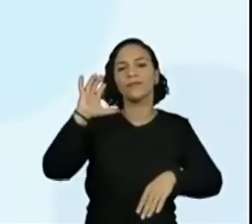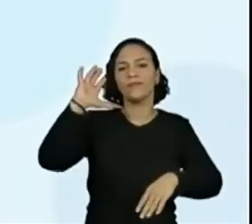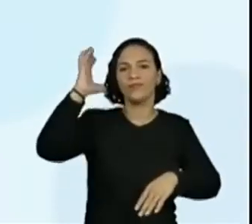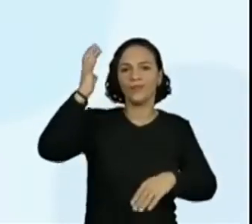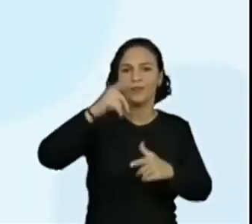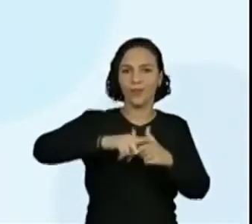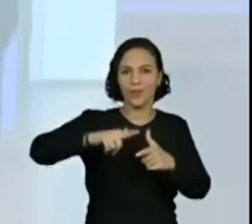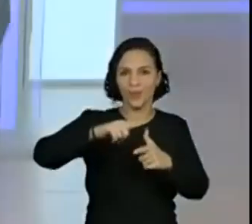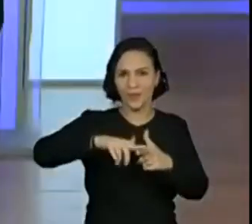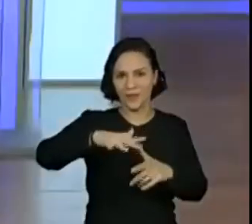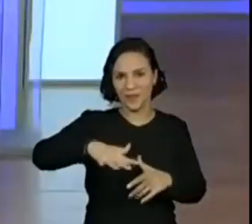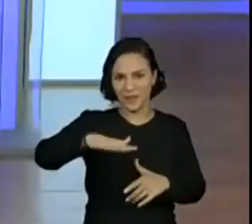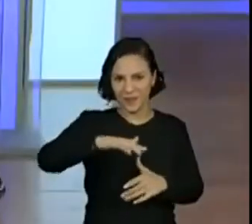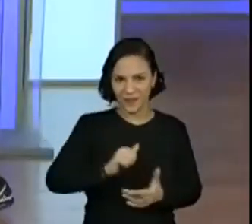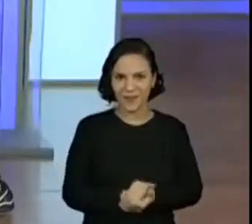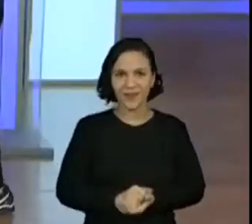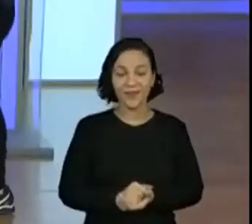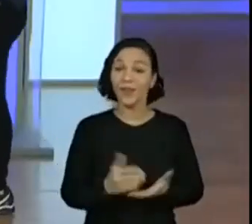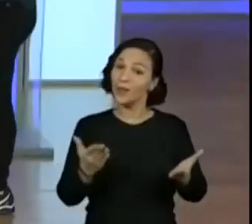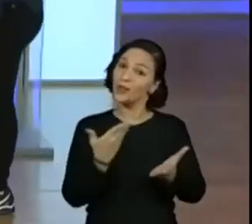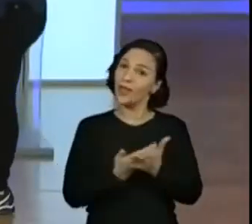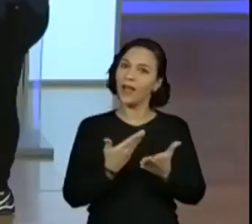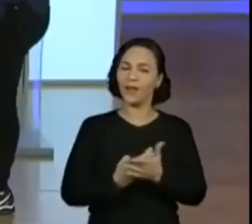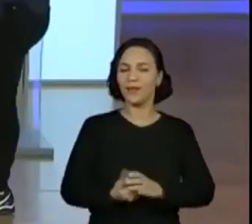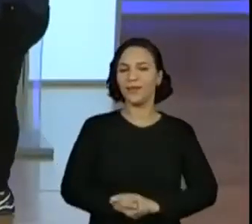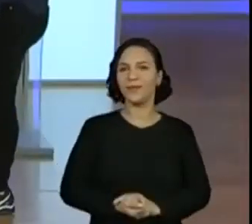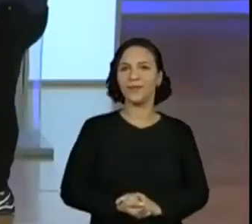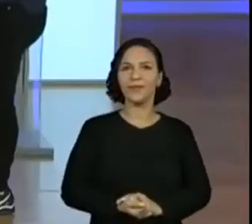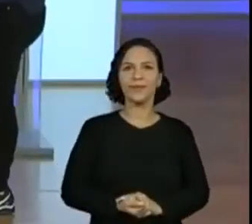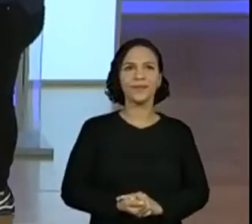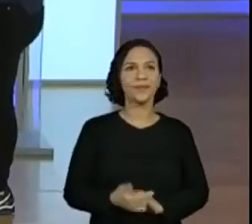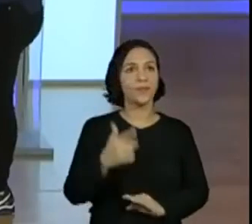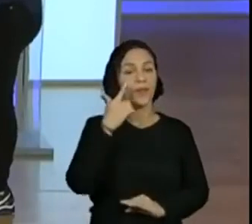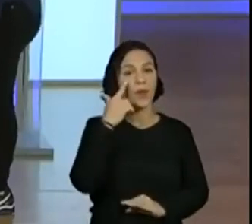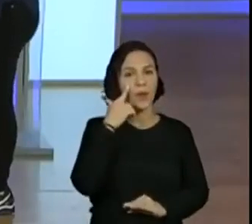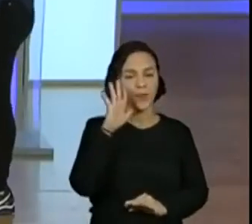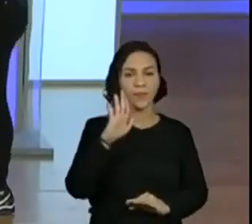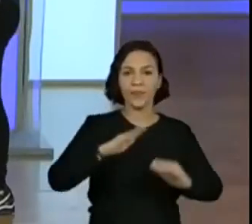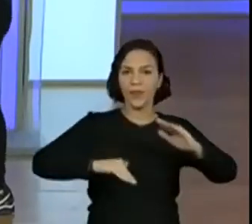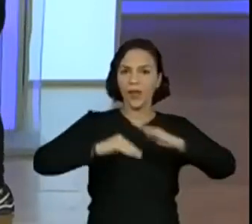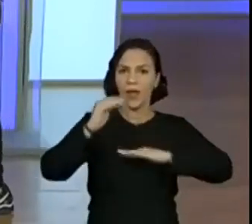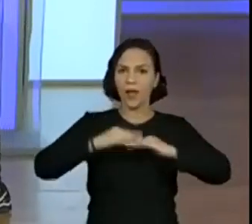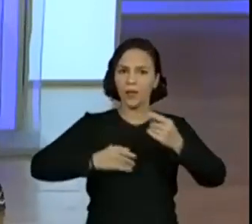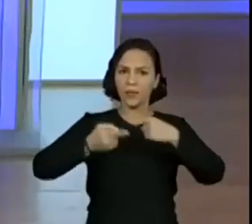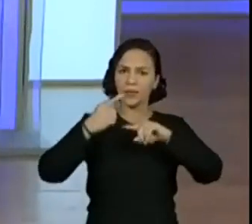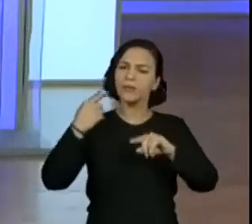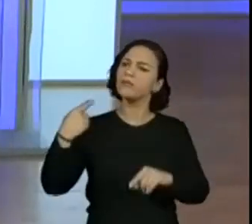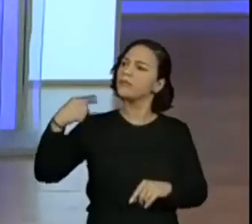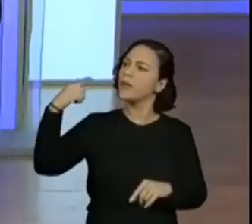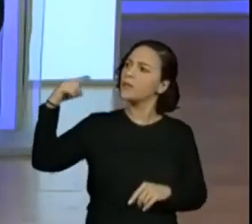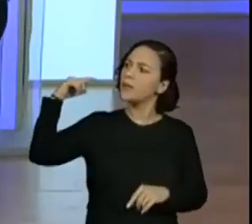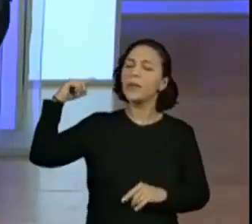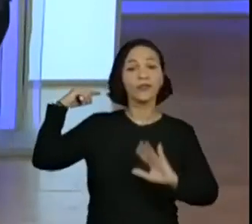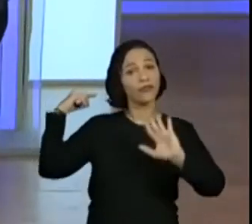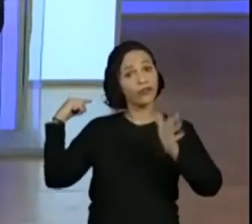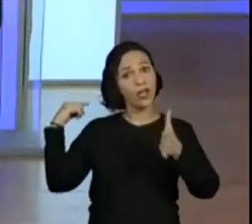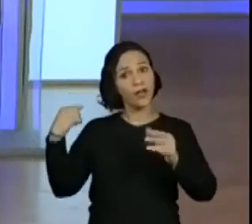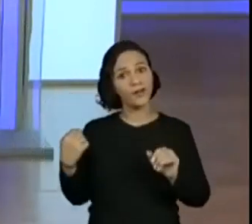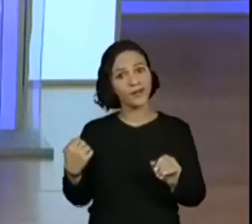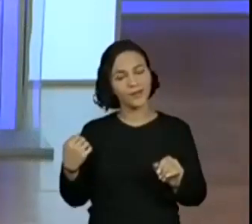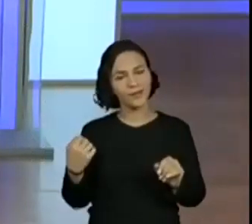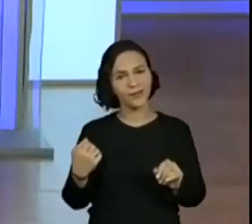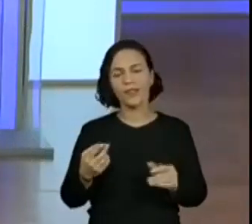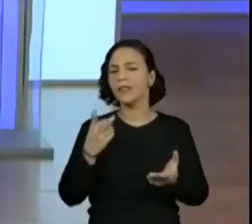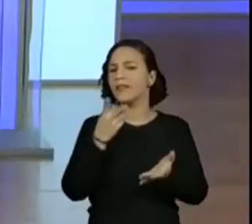Então, essa é aula de hoje. Olha só, uma habilidade que a gente já vem trabalhando aí, não é? A gente não